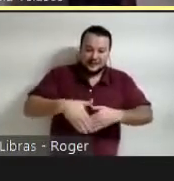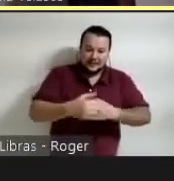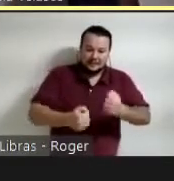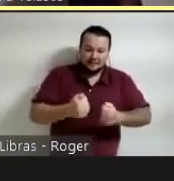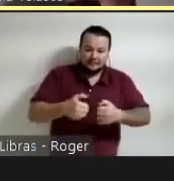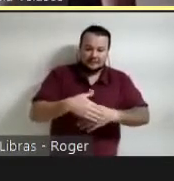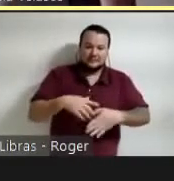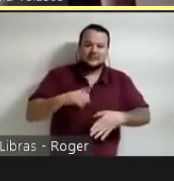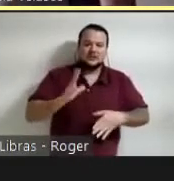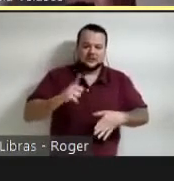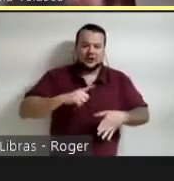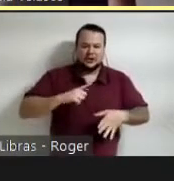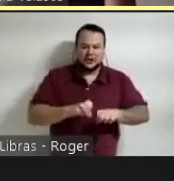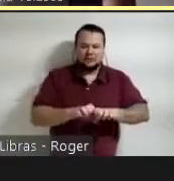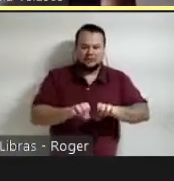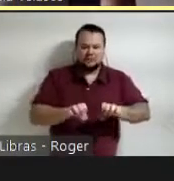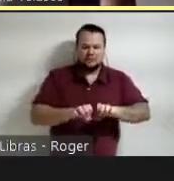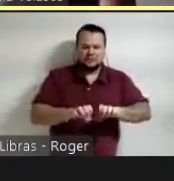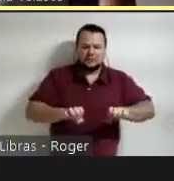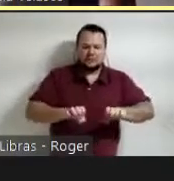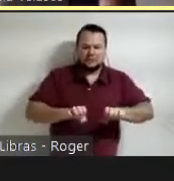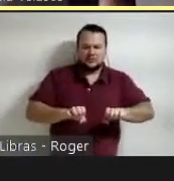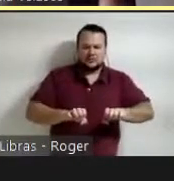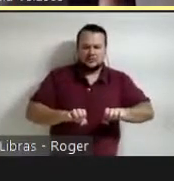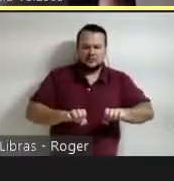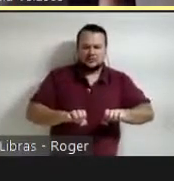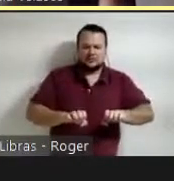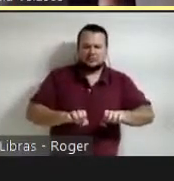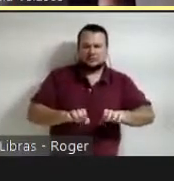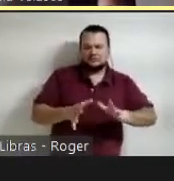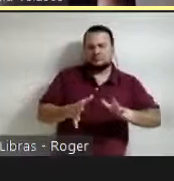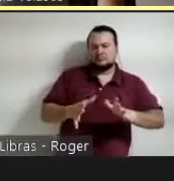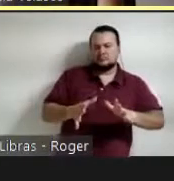dizer de uma maneira por o parque por o